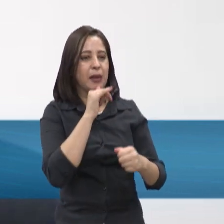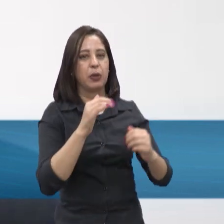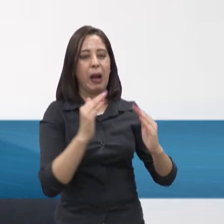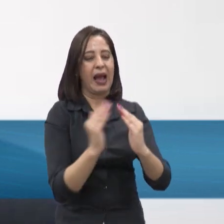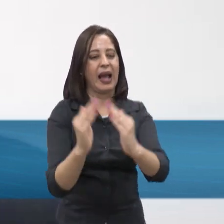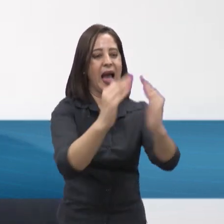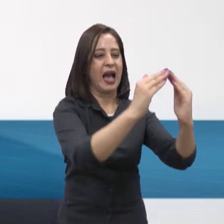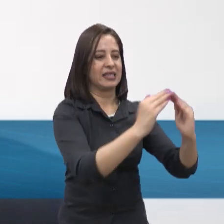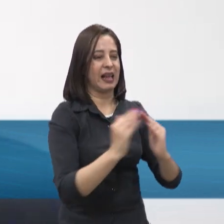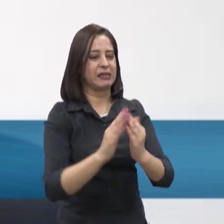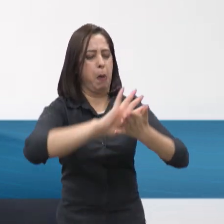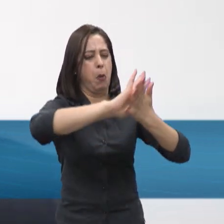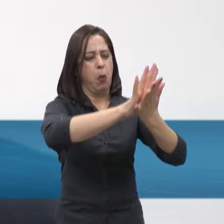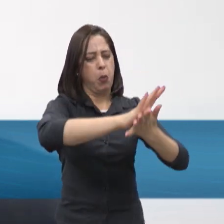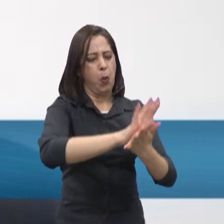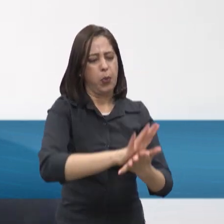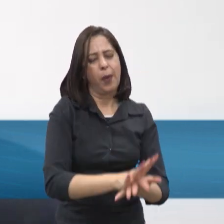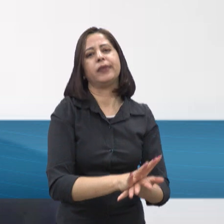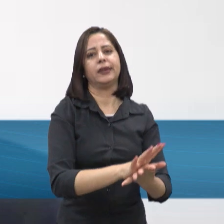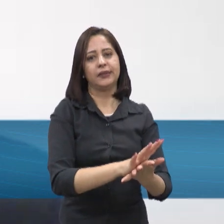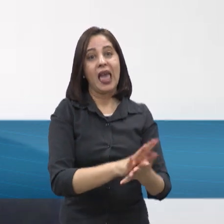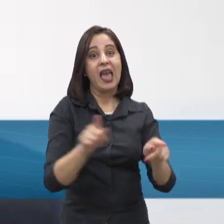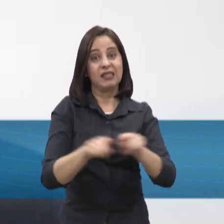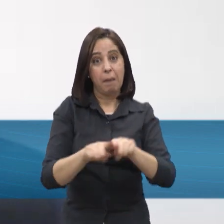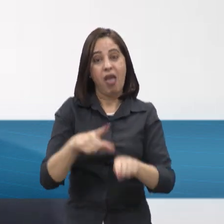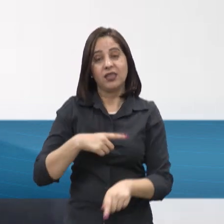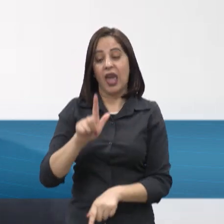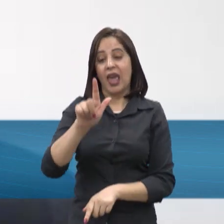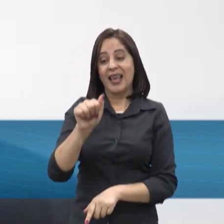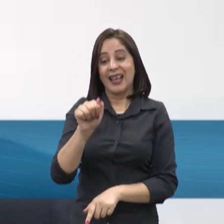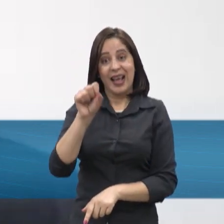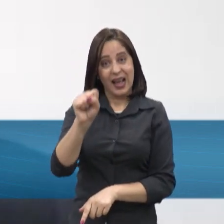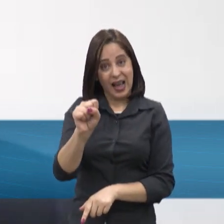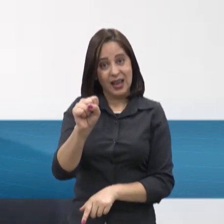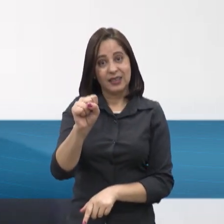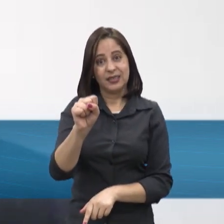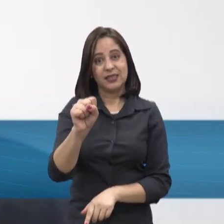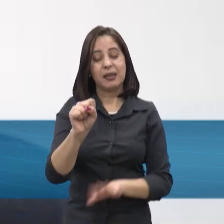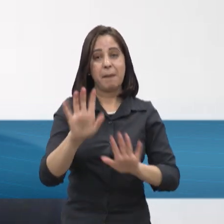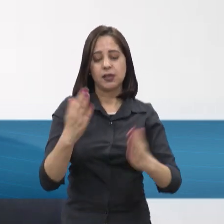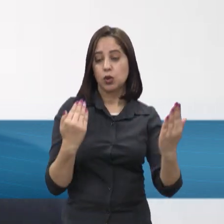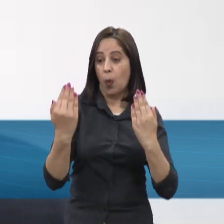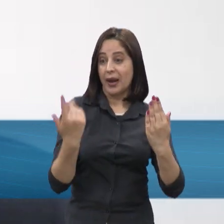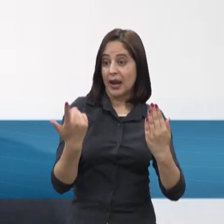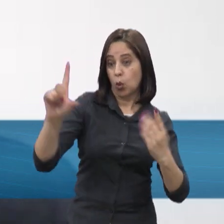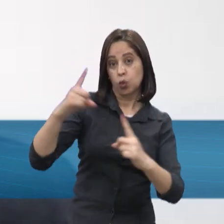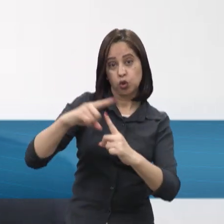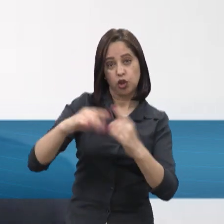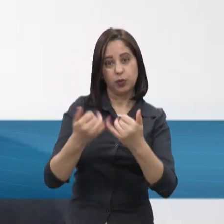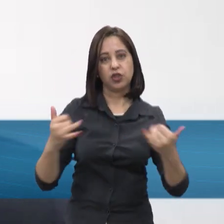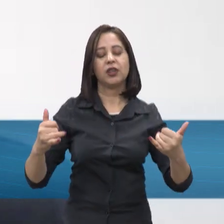aquática, existe a emissão de gases também, mas quando a gente compara com outras formas de geração de energia, o